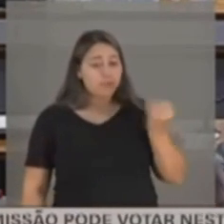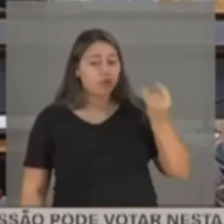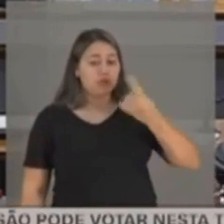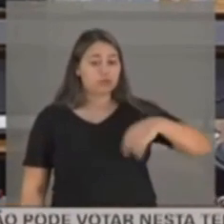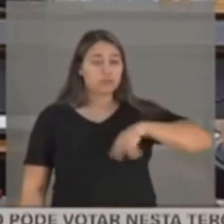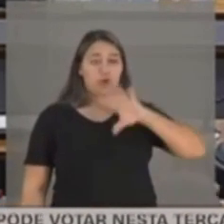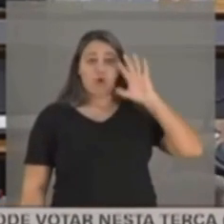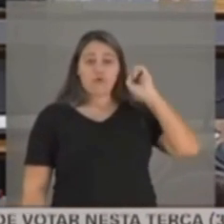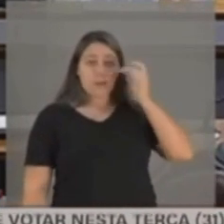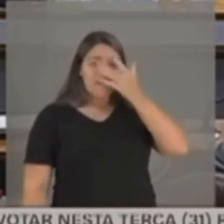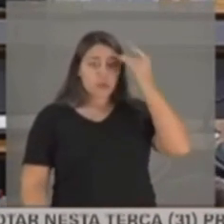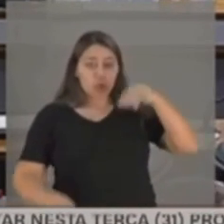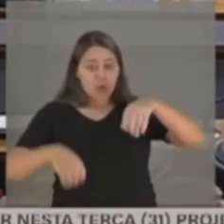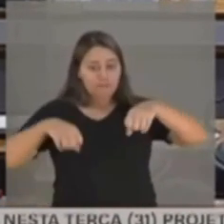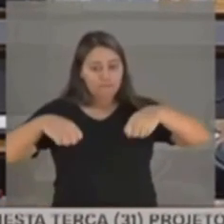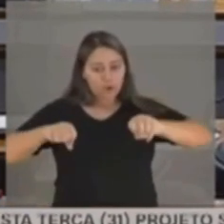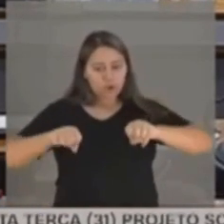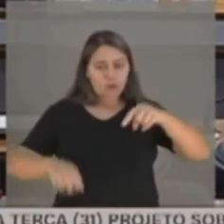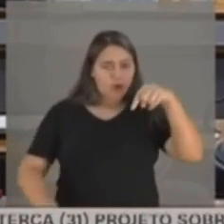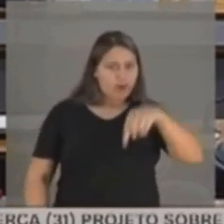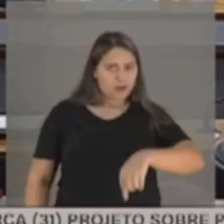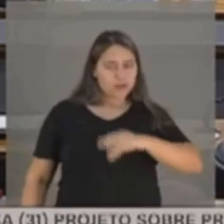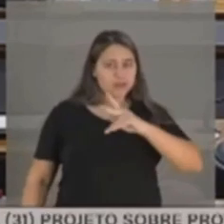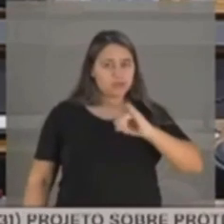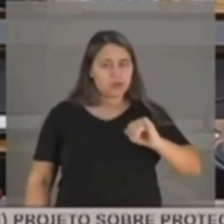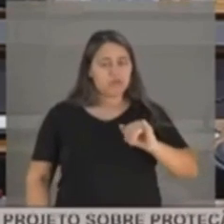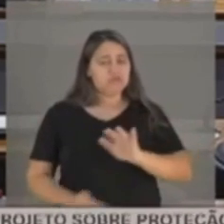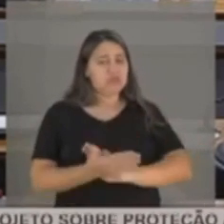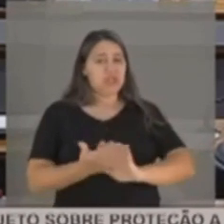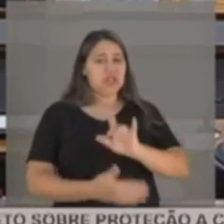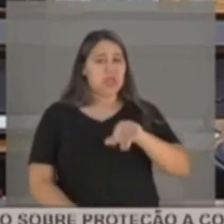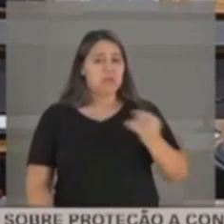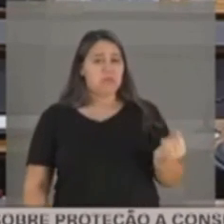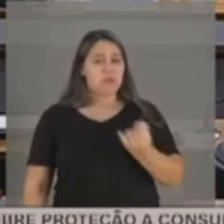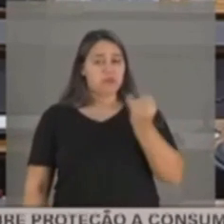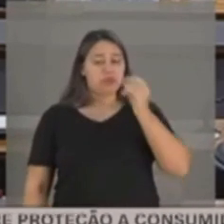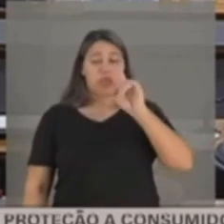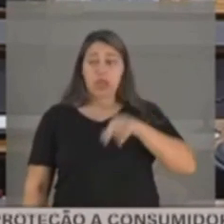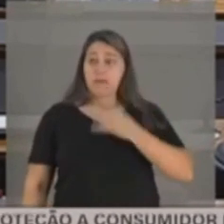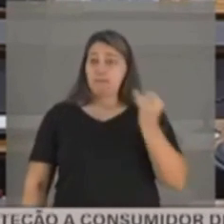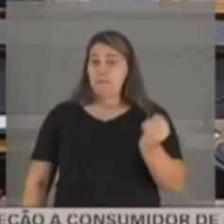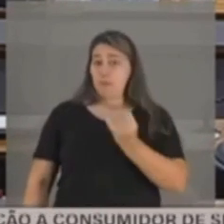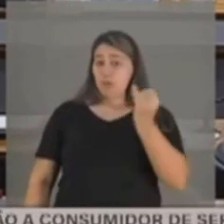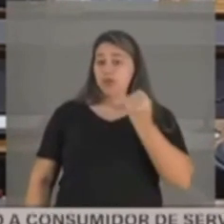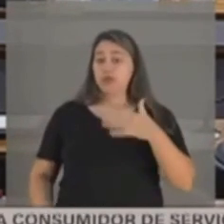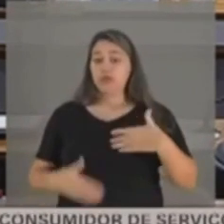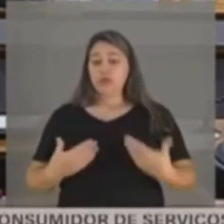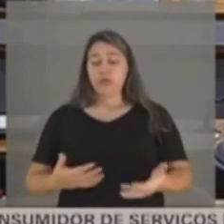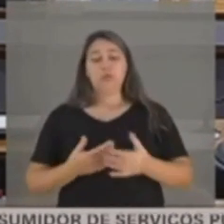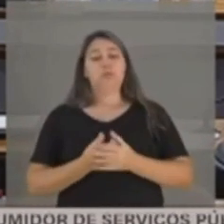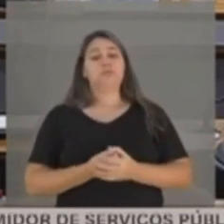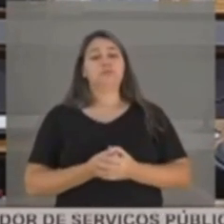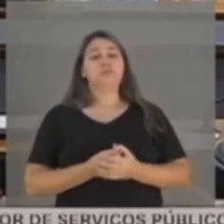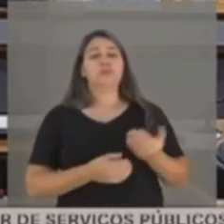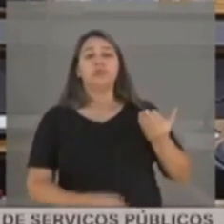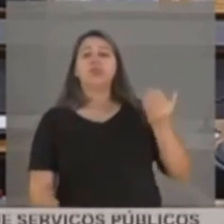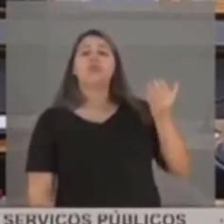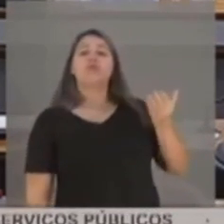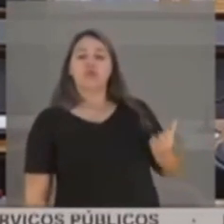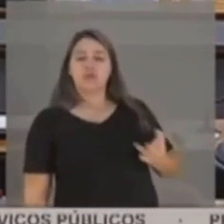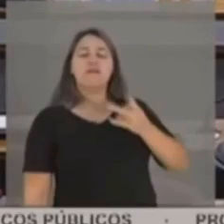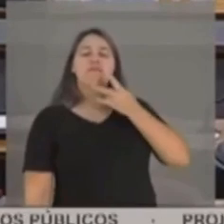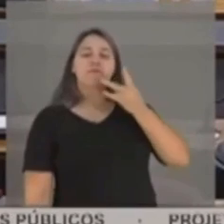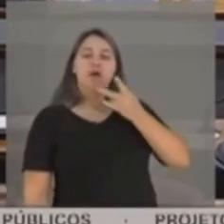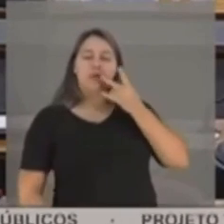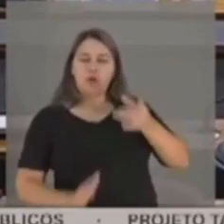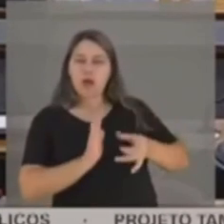ouvirmos desse motoboy aqui nessa comissão parlamentar de inquérito, nada mais é. Seria muito importante, portanto, o vossa excelência colocou